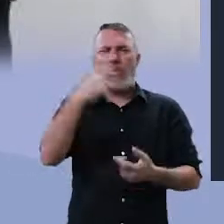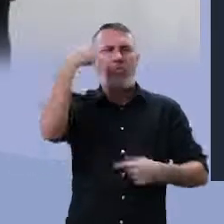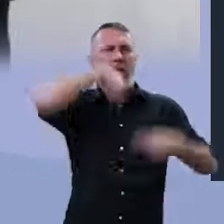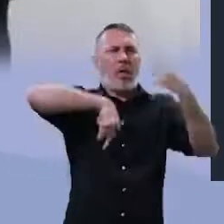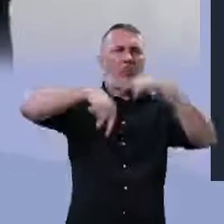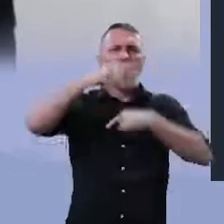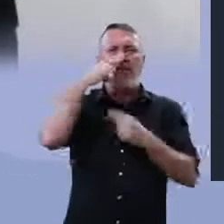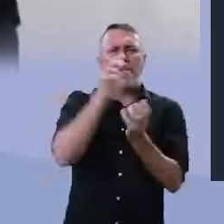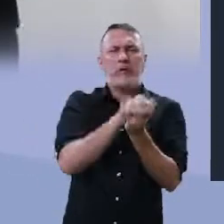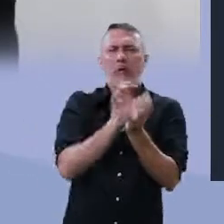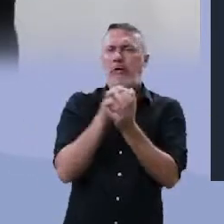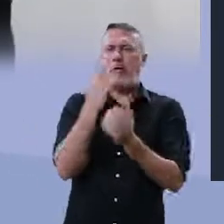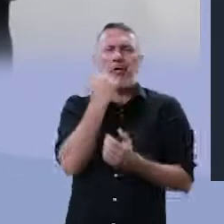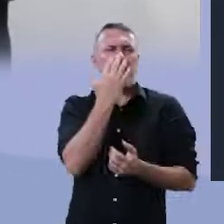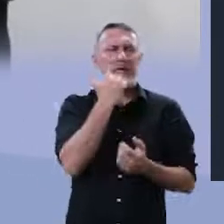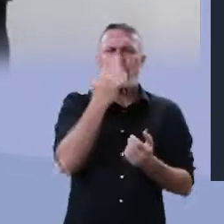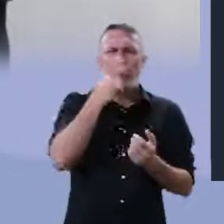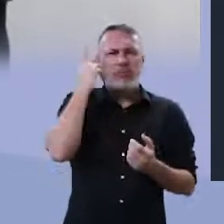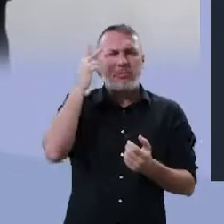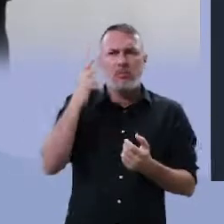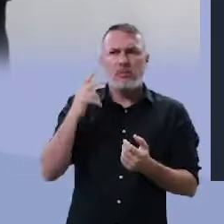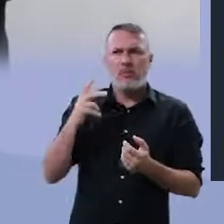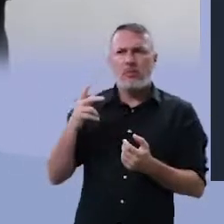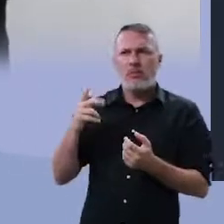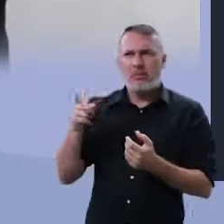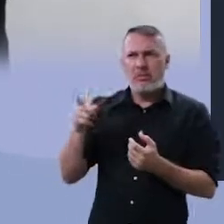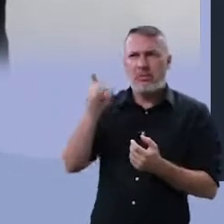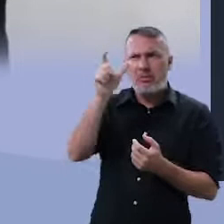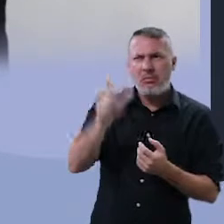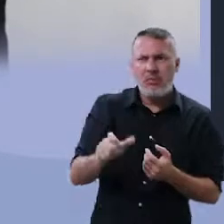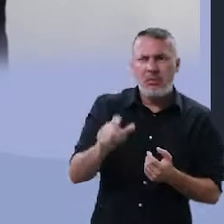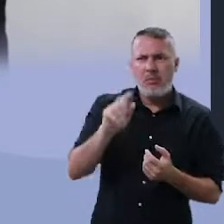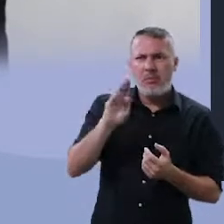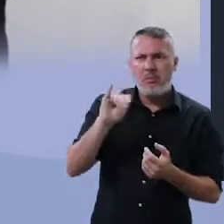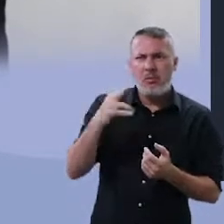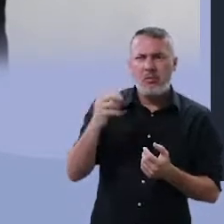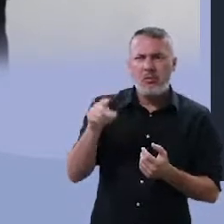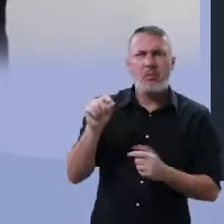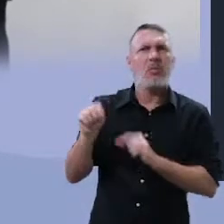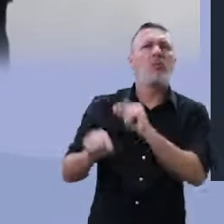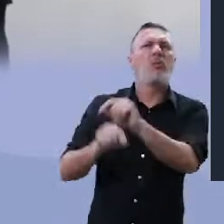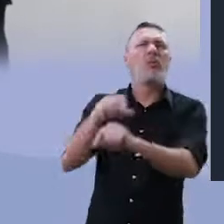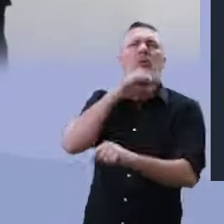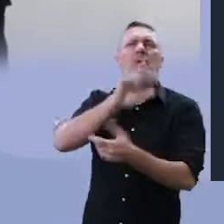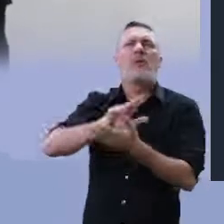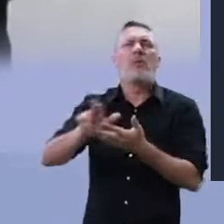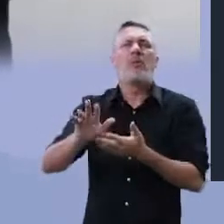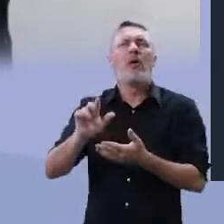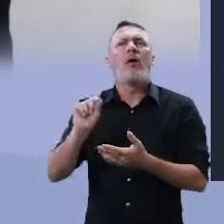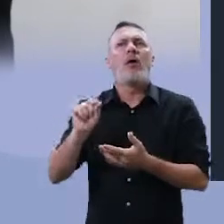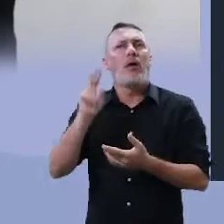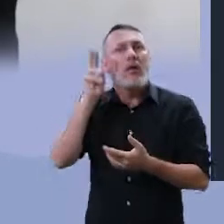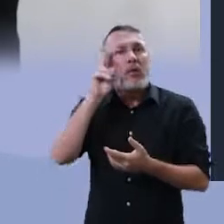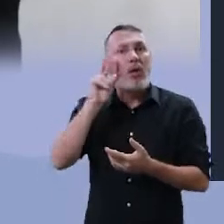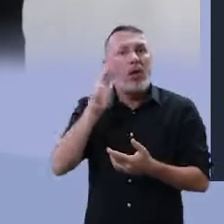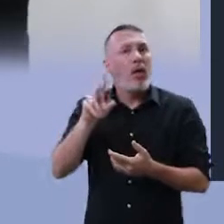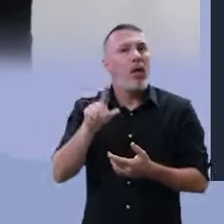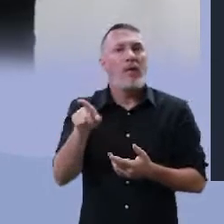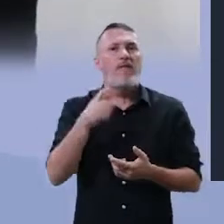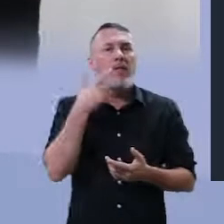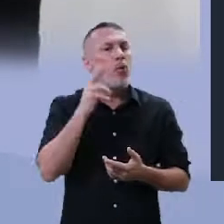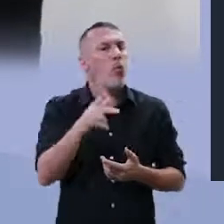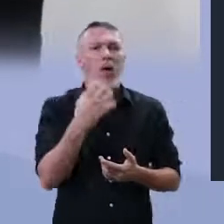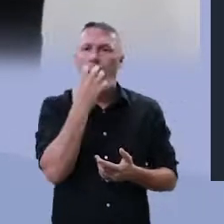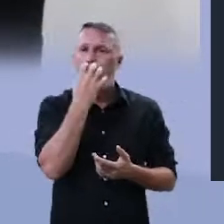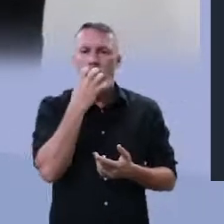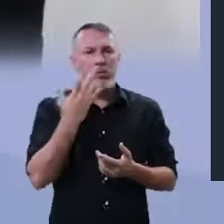jogava na boca, mastigava e engolia. Esse ser, o bicho, observe o que diz o eu lírico, não era